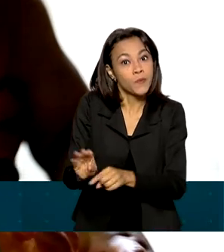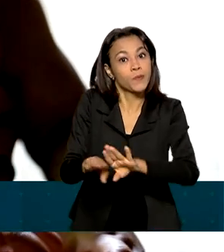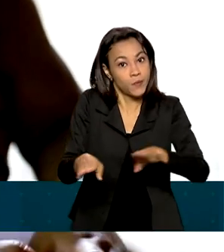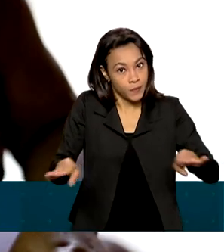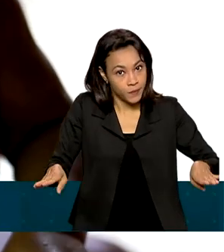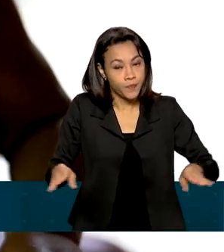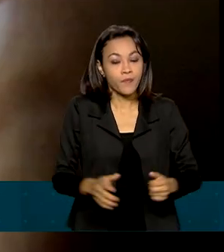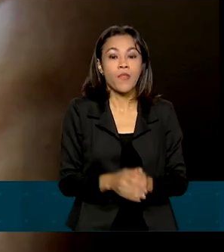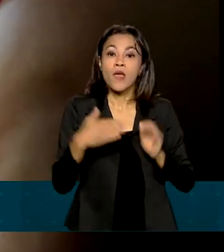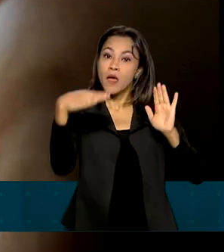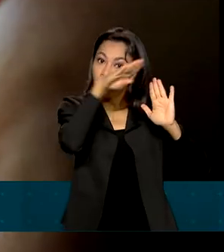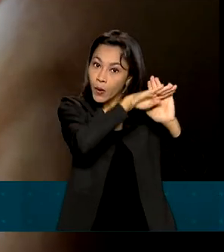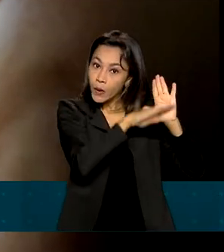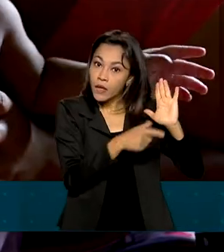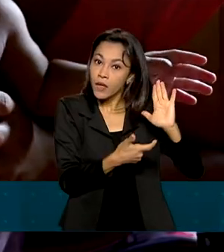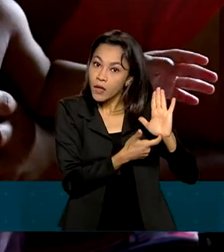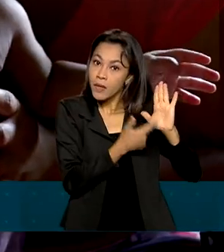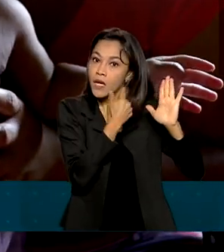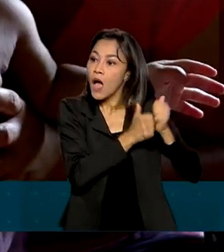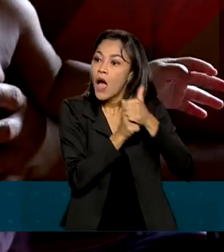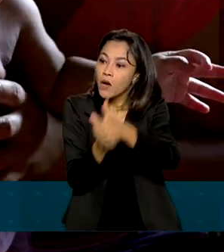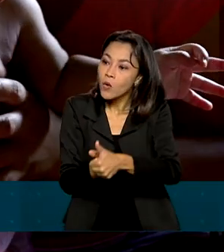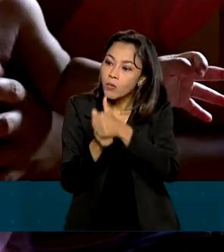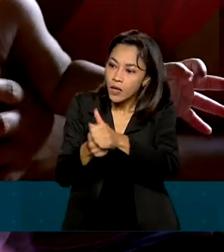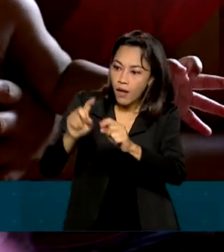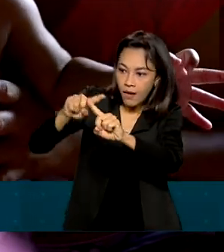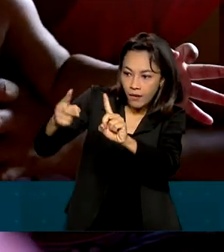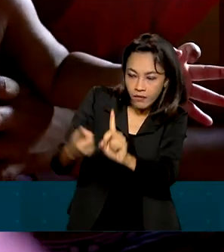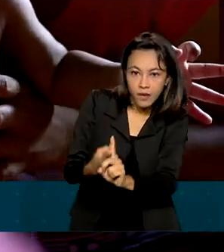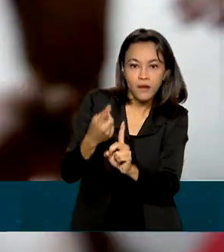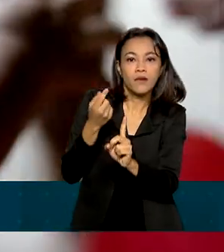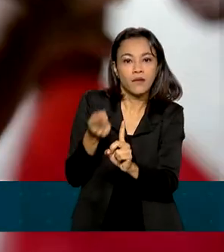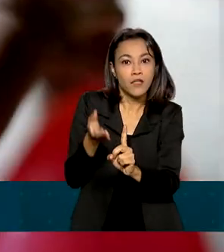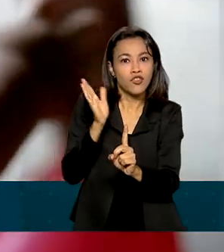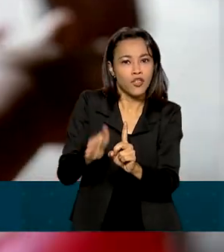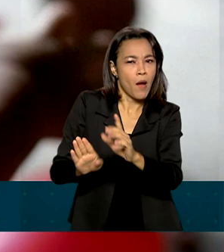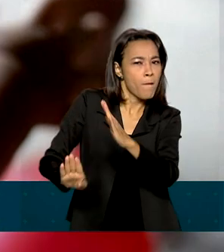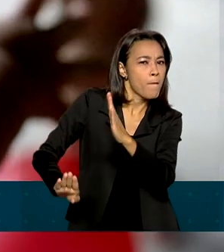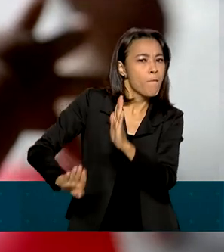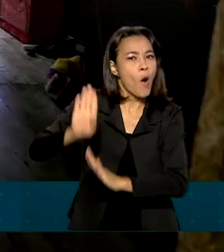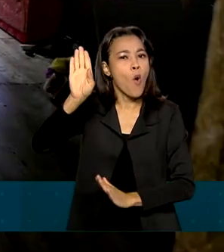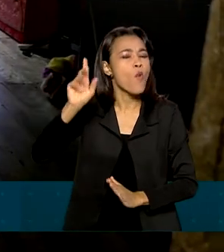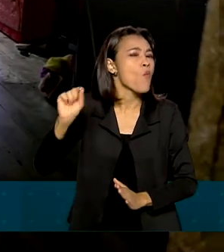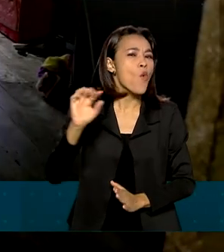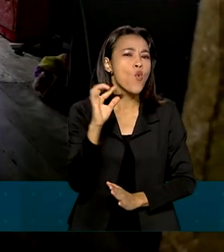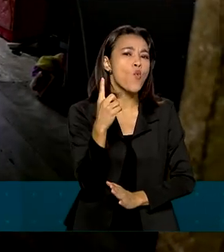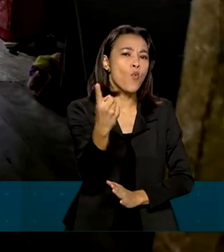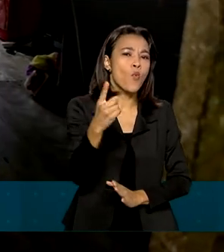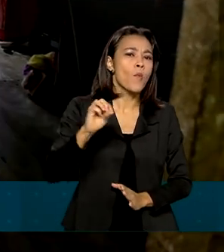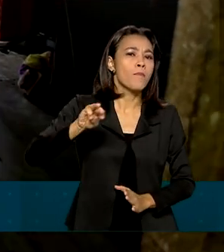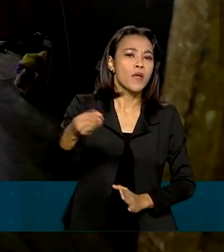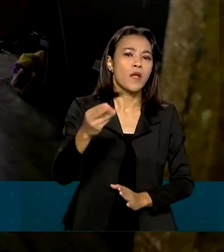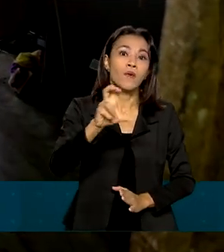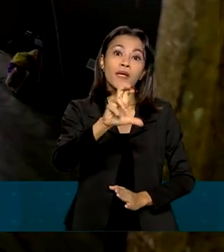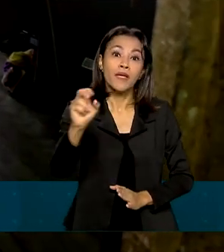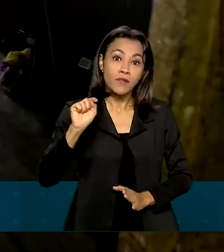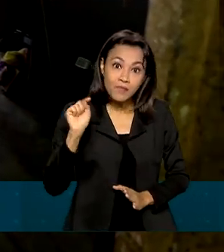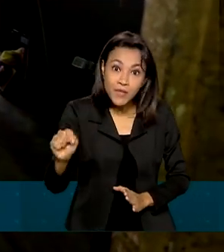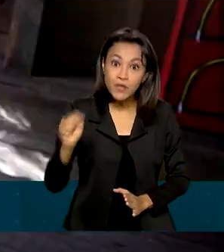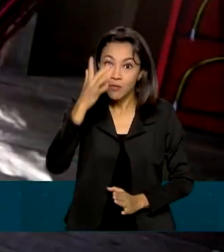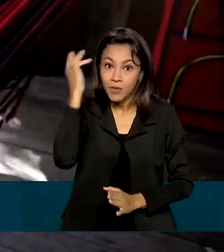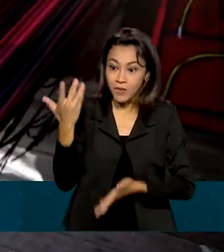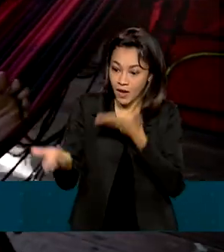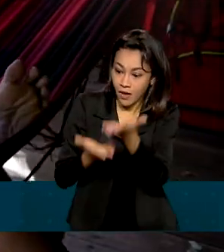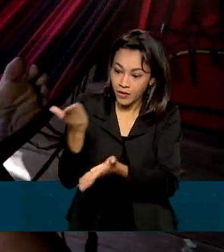programa, que também faz acompanhamento da gravidez, já superou a marca de um milhão e meio de pessoas atendidas,